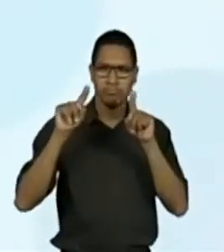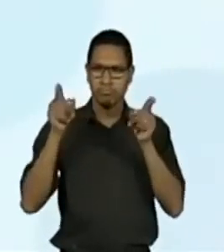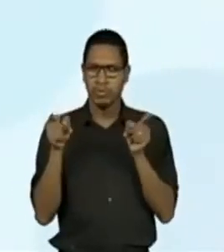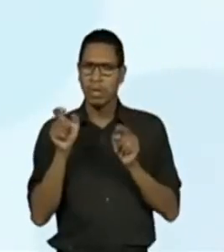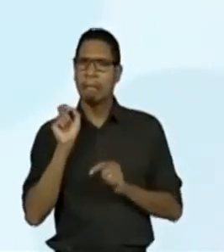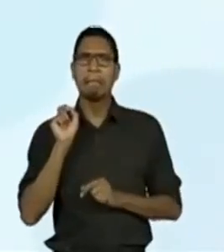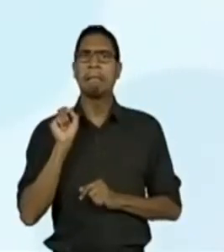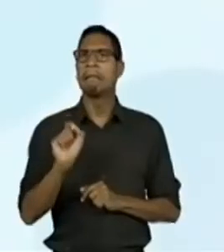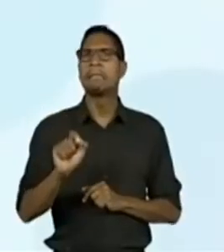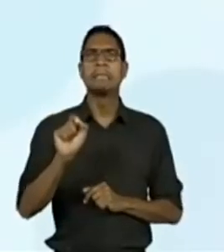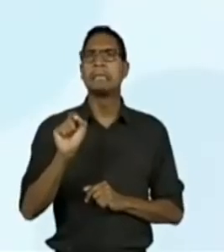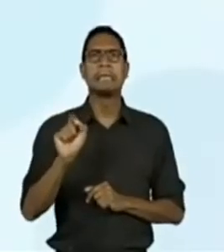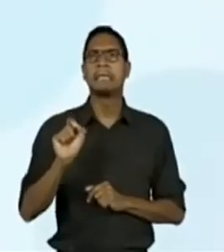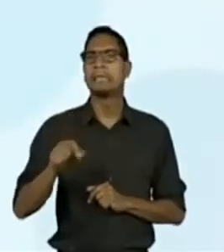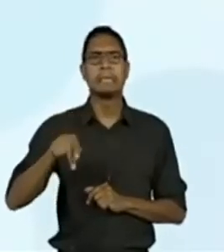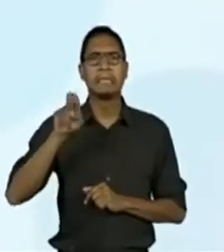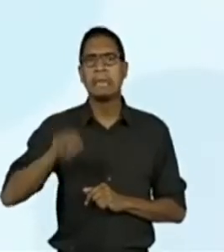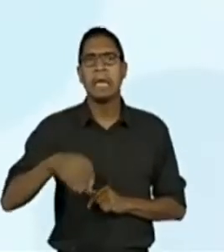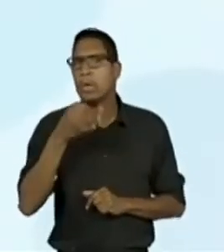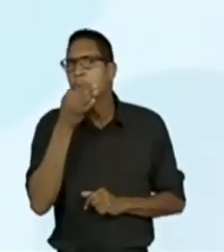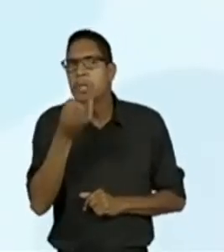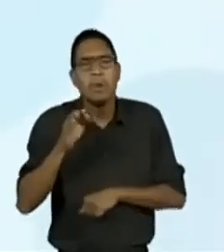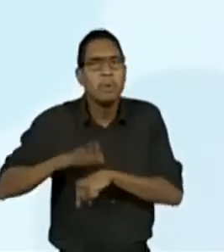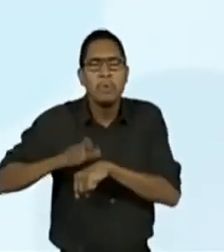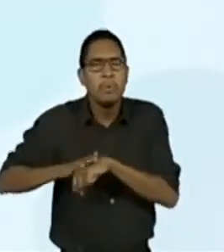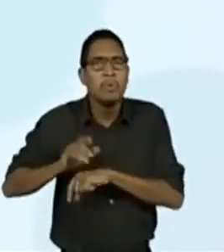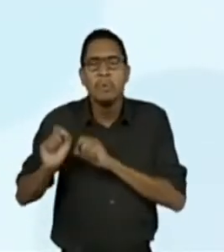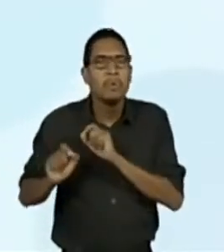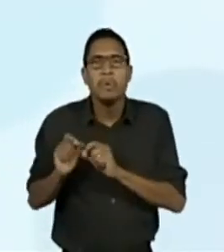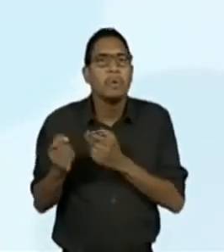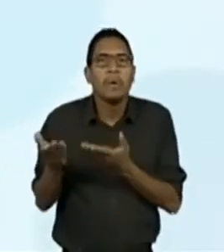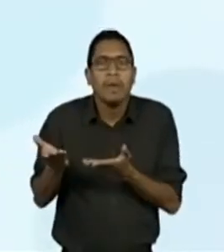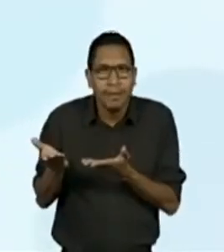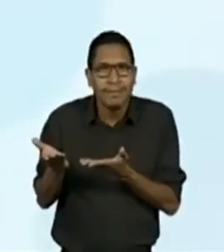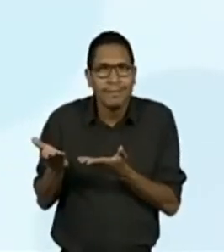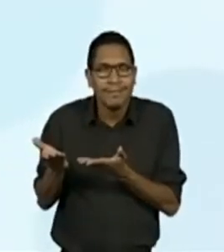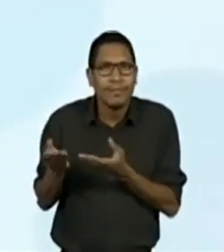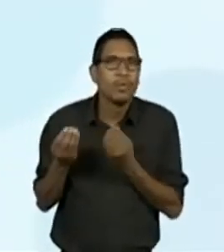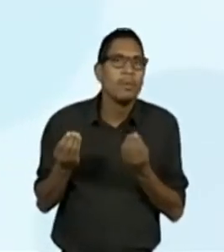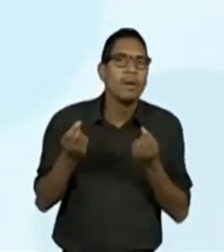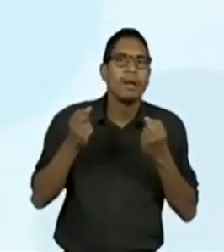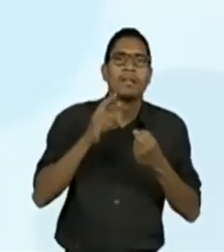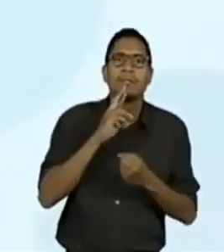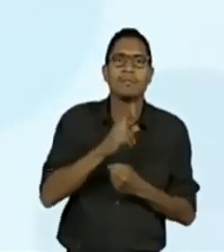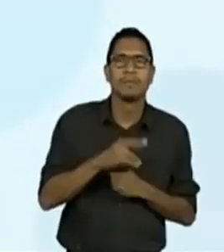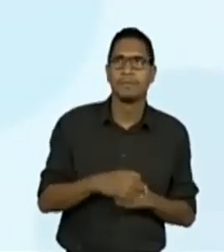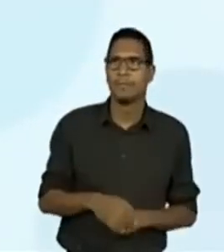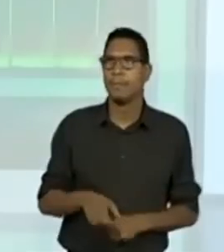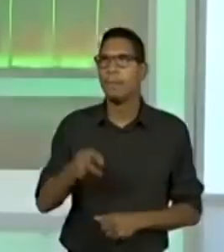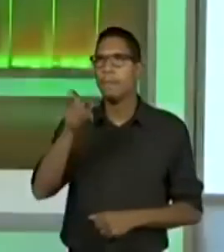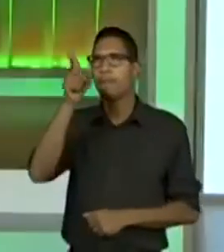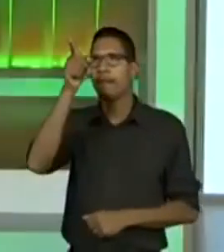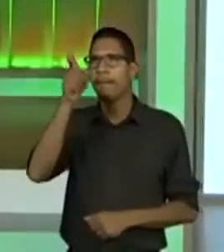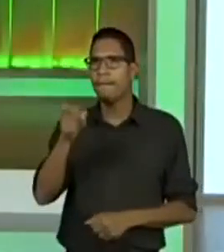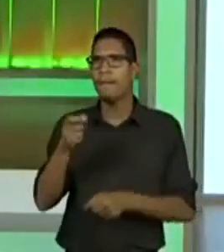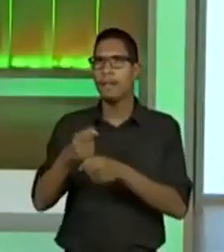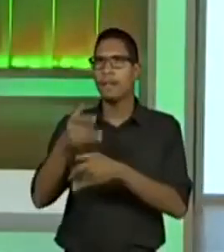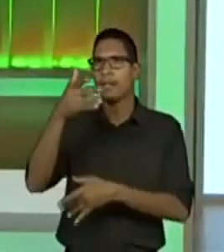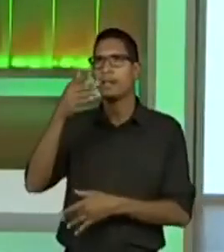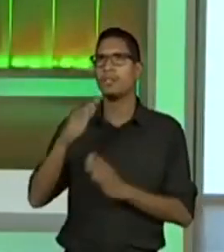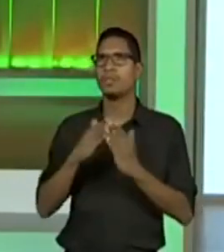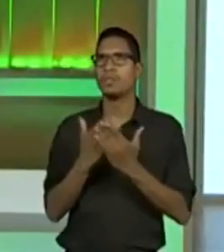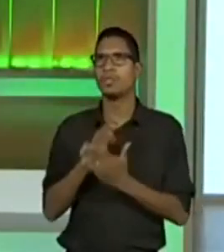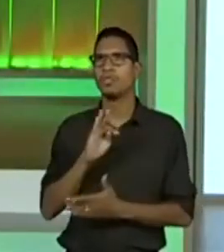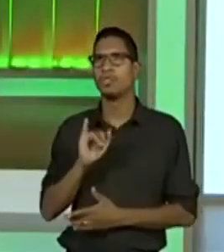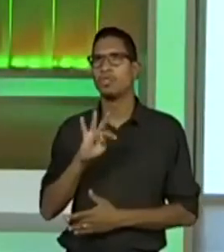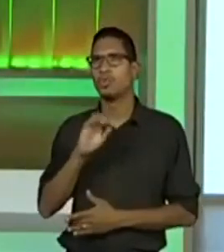quem? Como nós poderíamos completar essa questão? Ó, o Pro Wesley colocou que a escola Tito Lívio Ferreiro, quinto ano